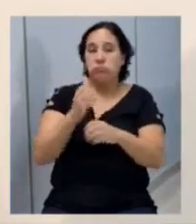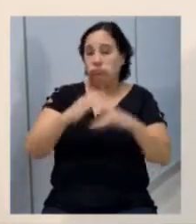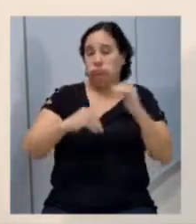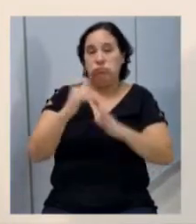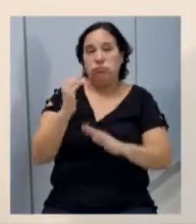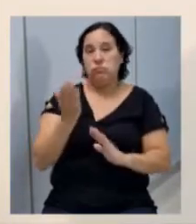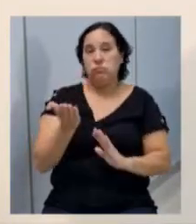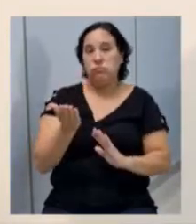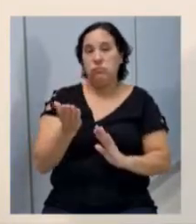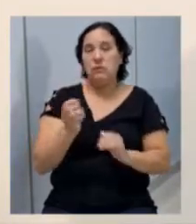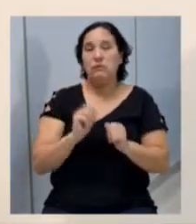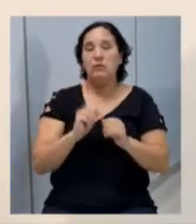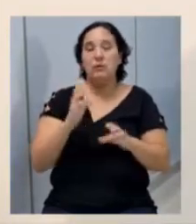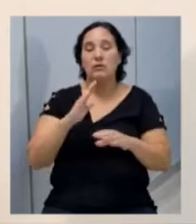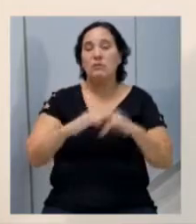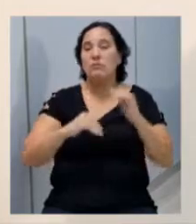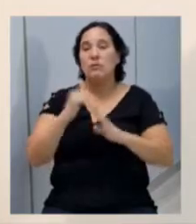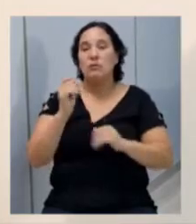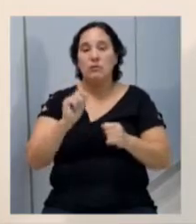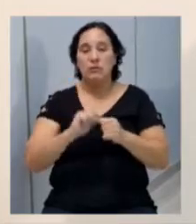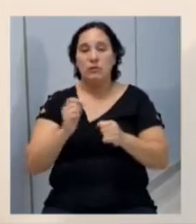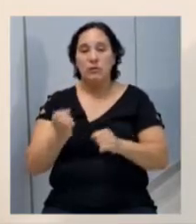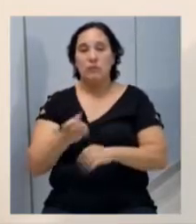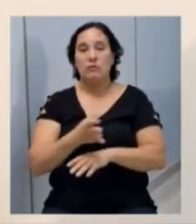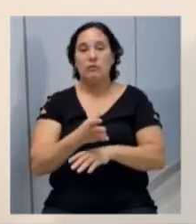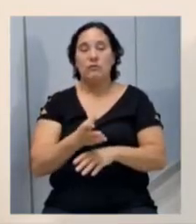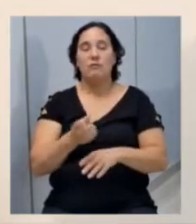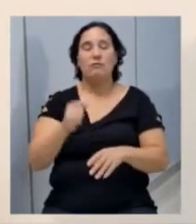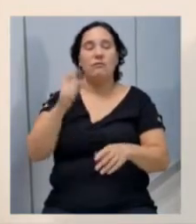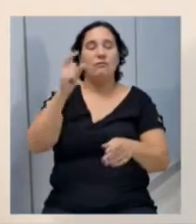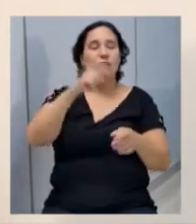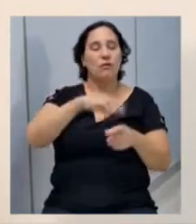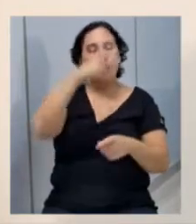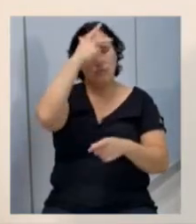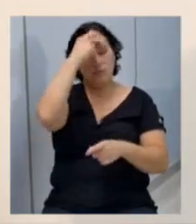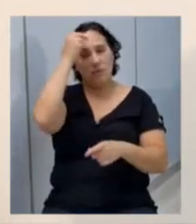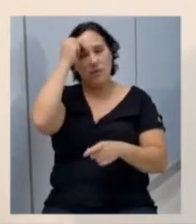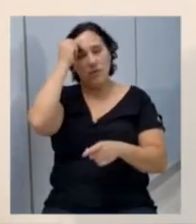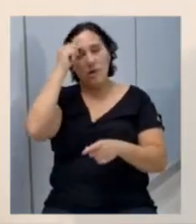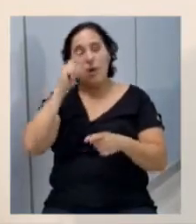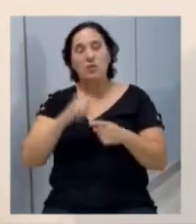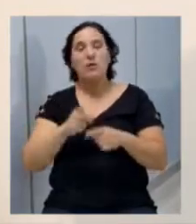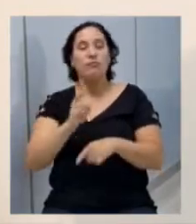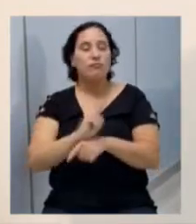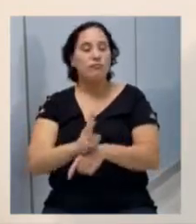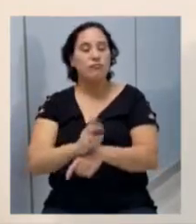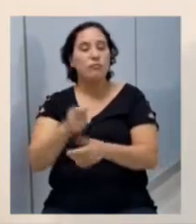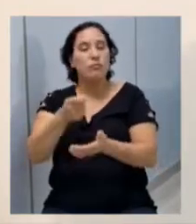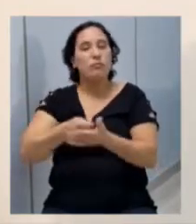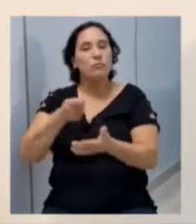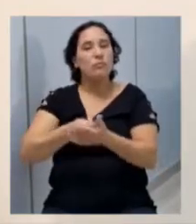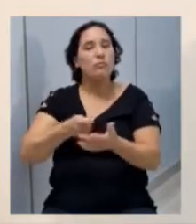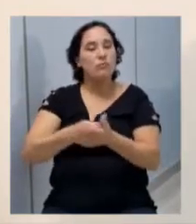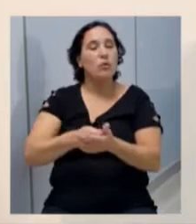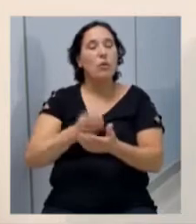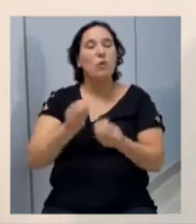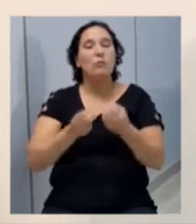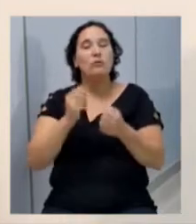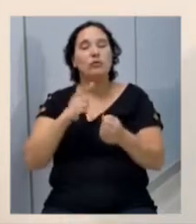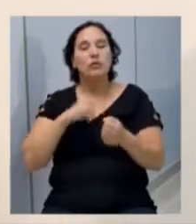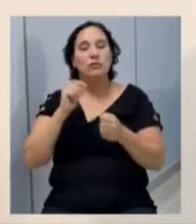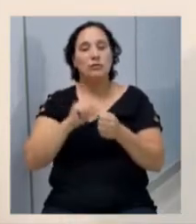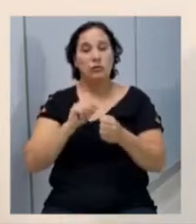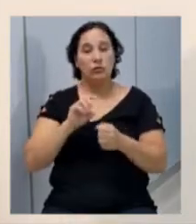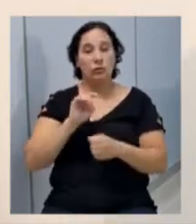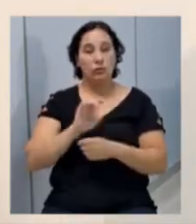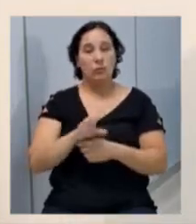E, se quem executou a obra deveria ter feito, novamente, recai sobre a prefeitura, porque não fiscalizou e não exigiu quando deveria. E,